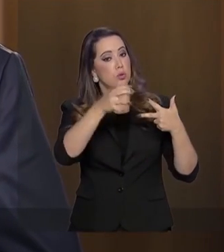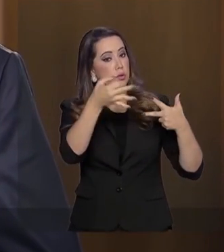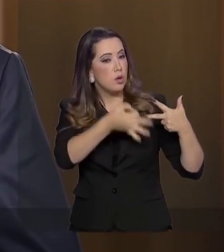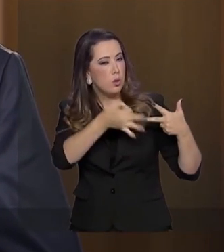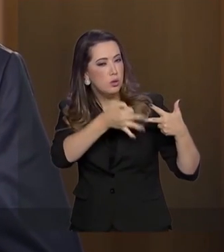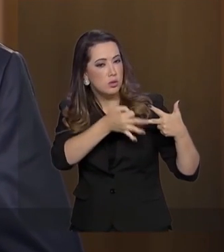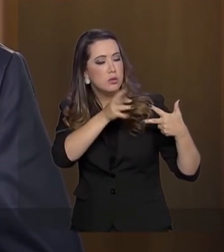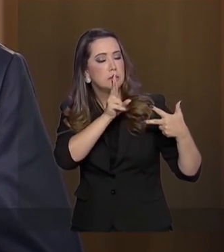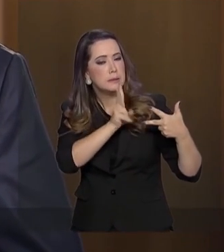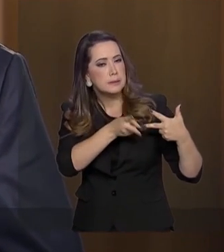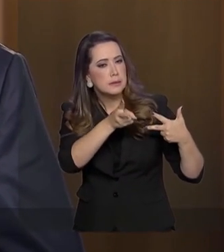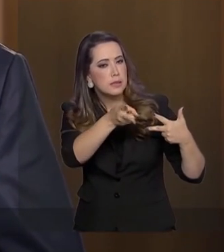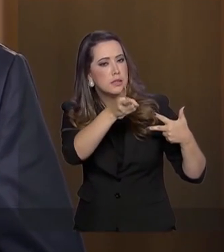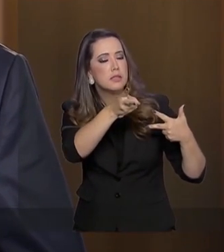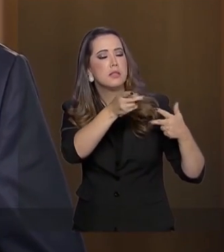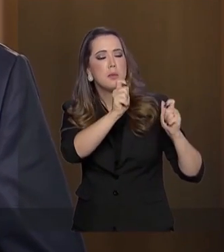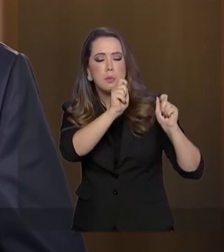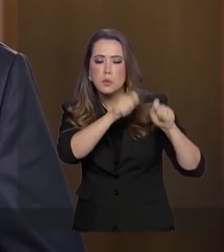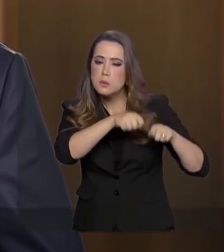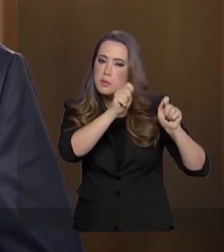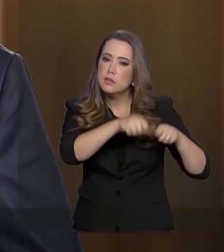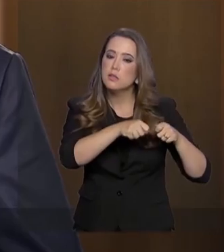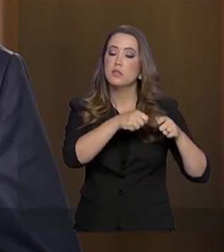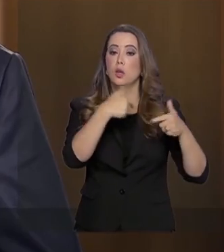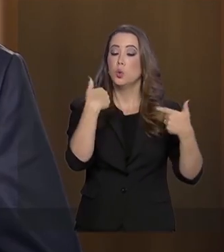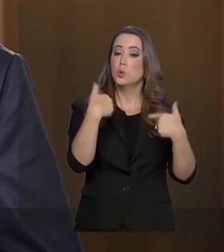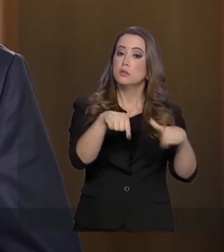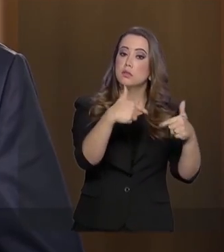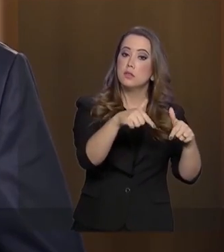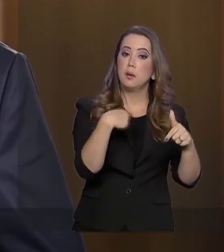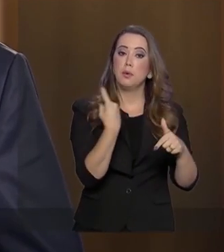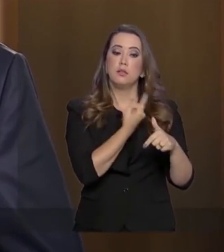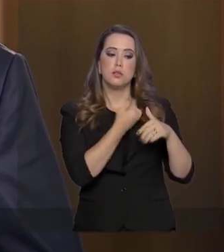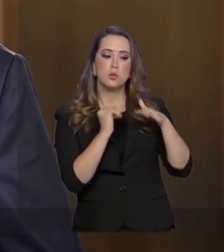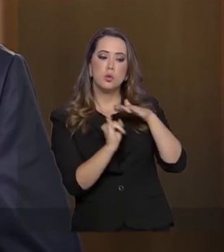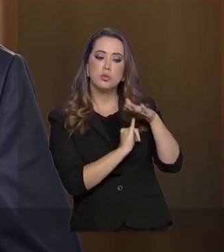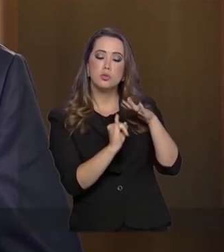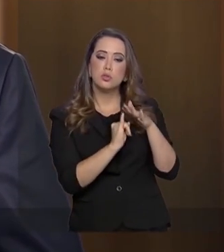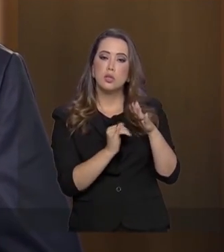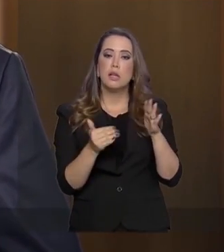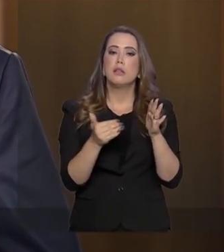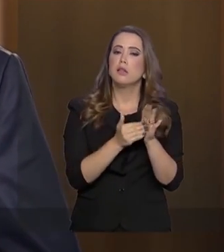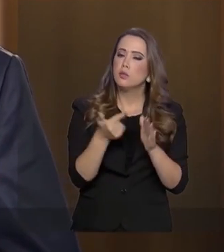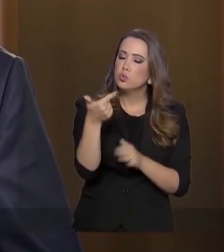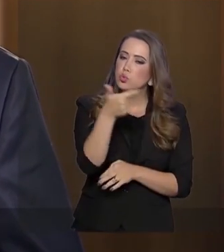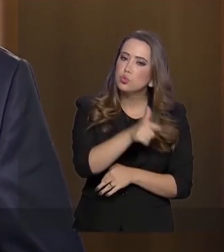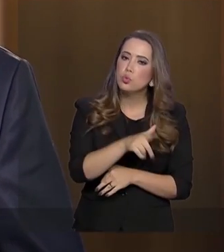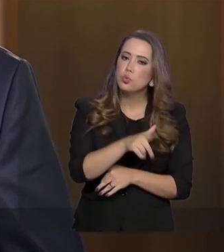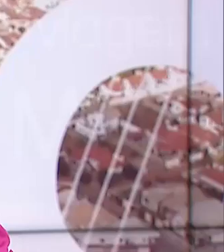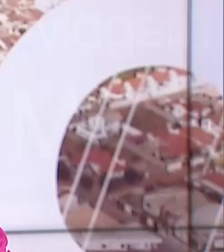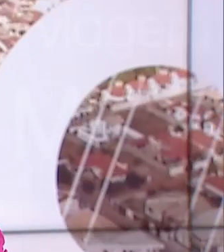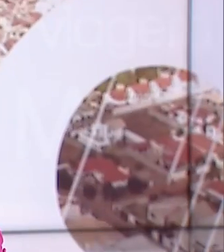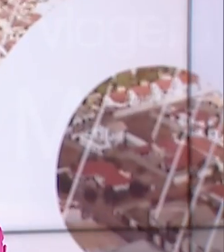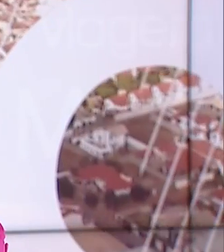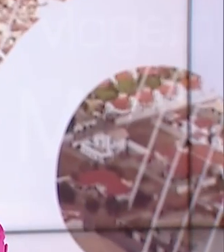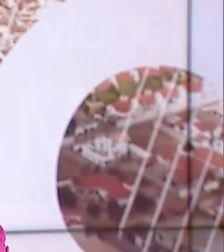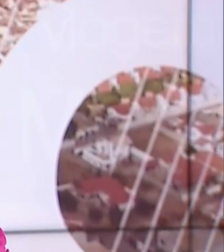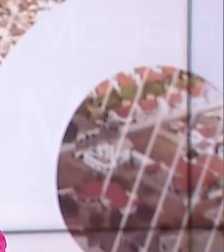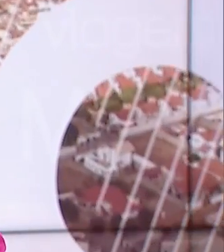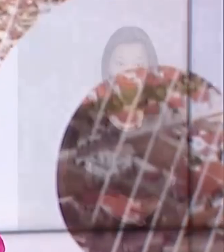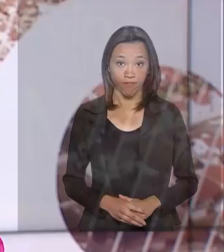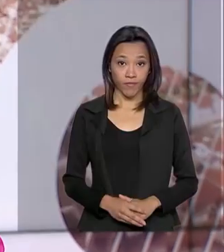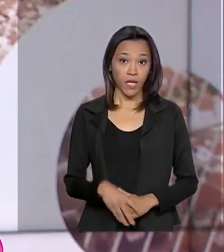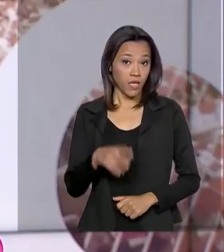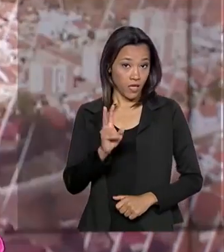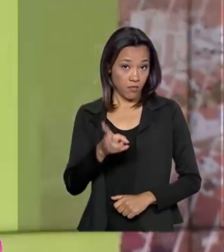seguirão garantindo o funcionamento das nossas instituições até o retorno à normalidade. E